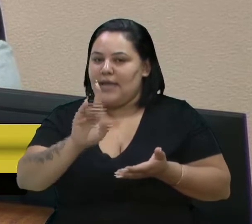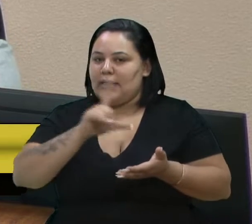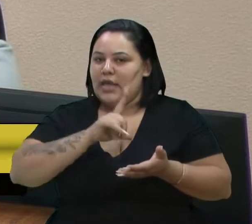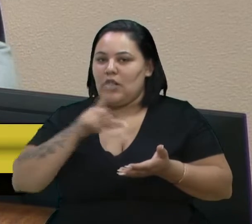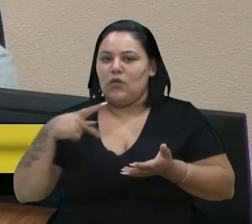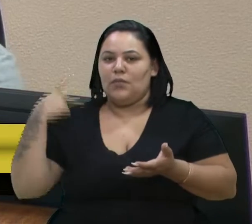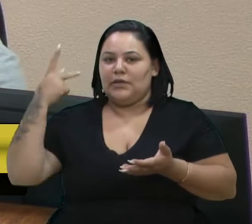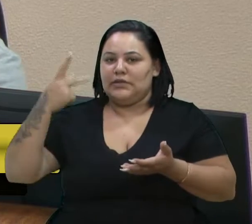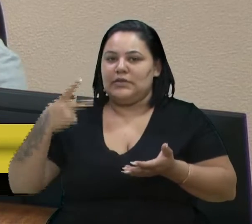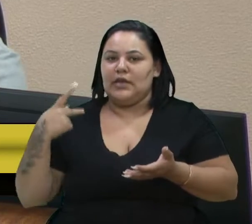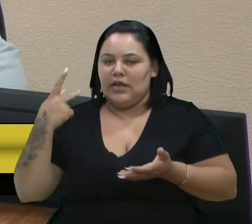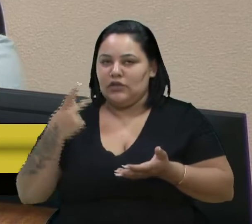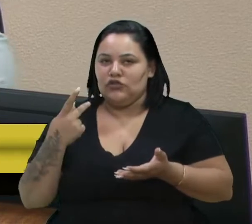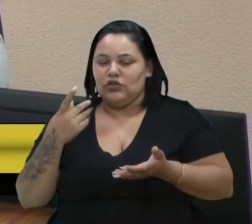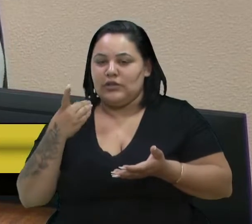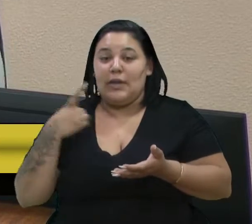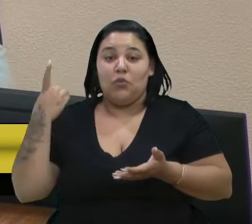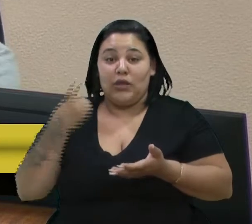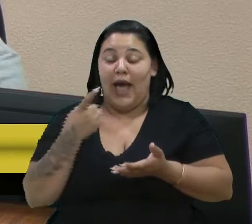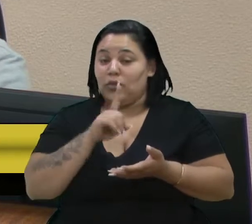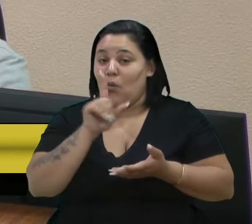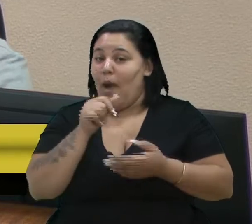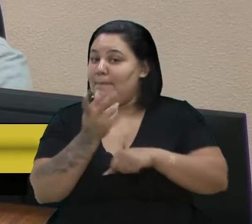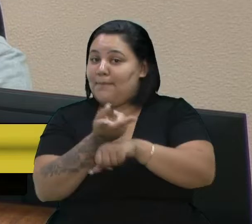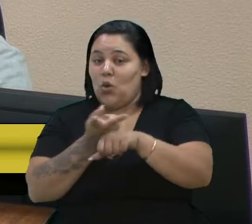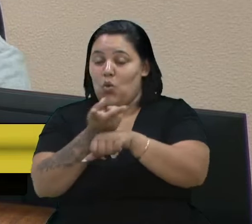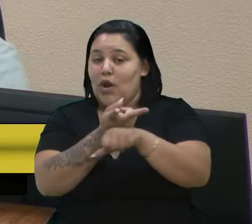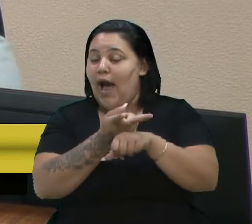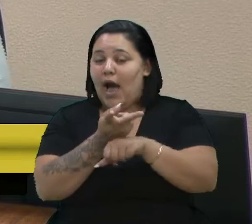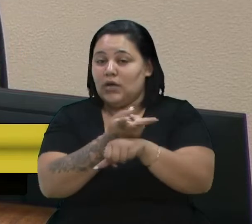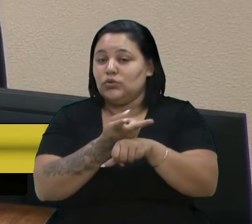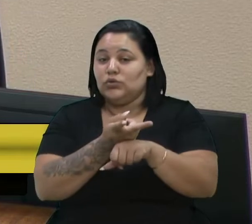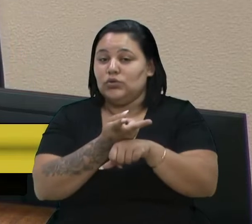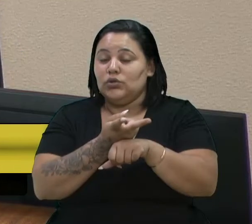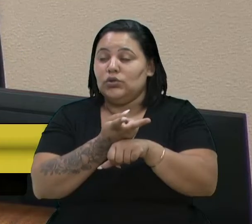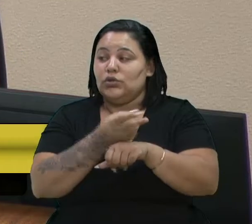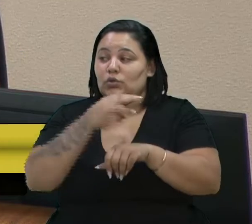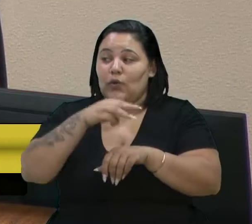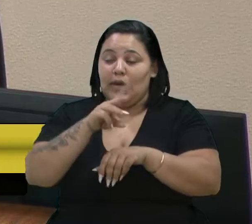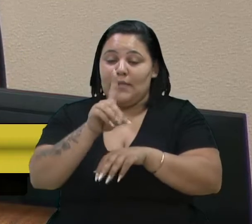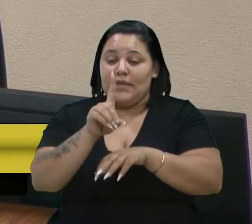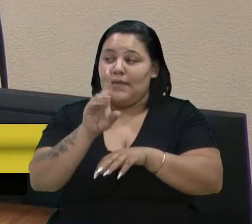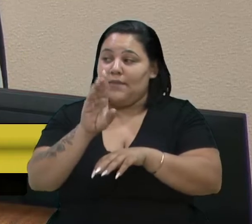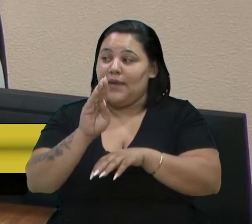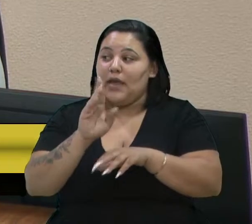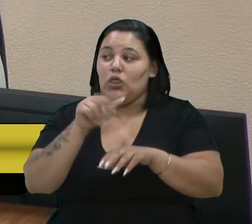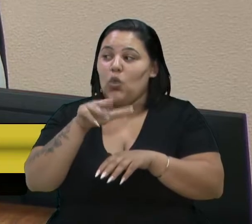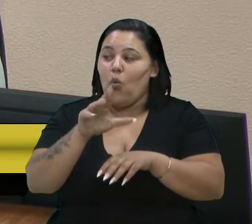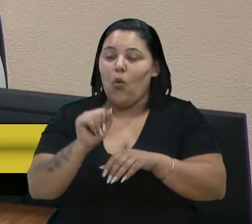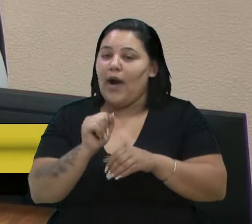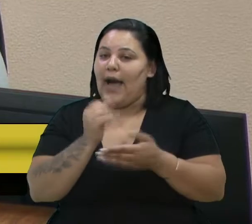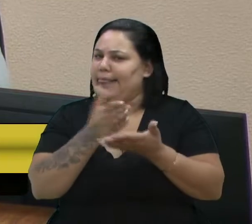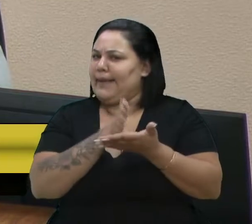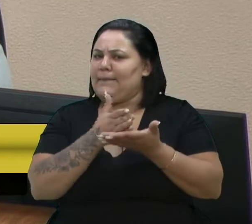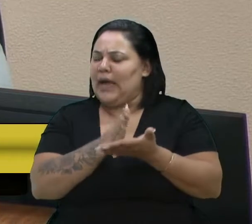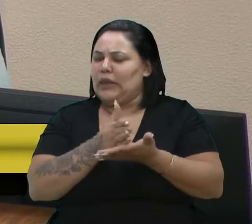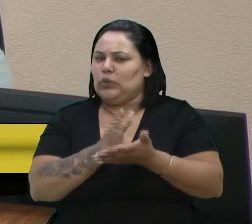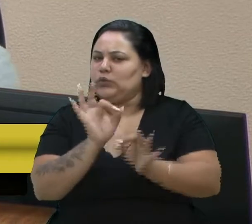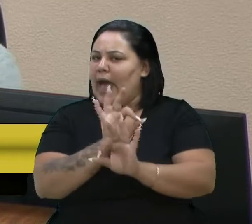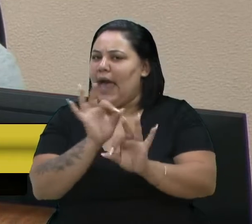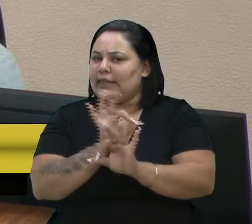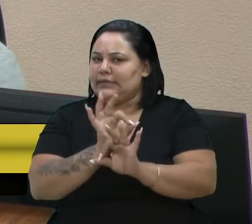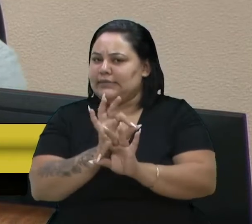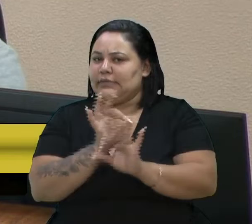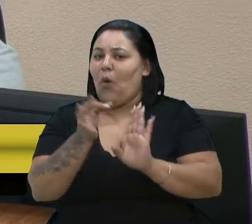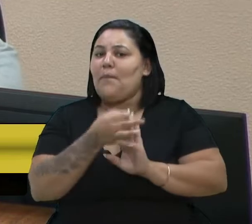Carlos Burigo, não foi procurado, não seria procurado, e o MDB nunca interferiu em decisões da Câmara de Vereadores, nunca interferiu, e não vai